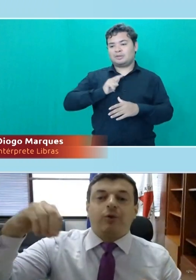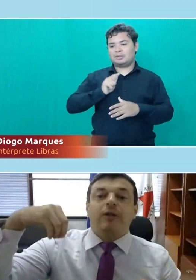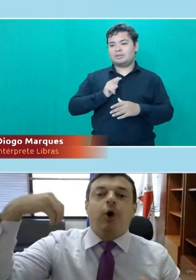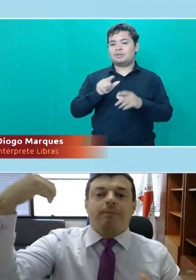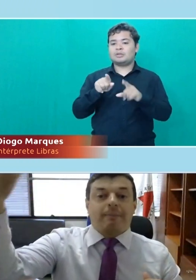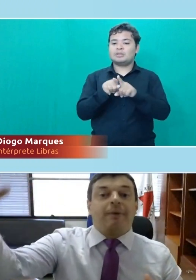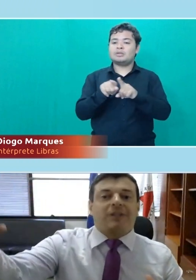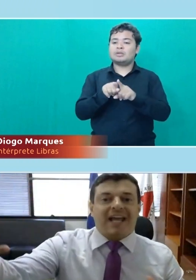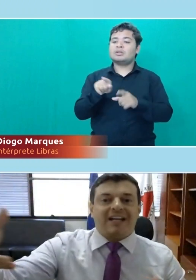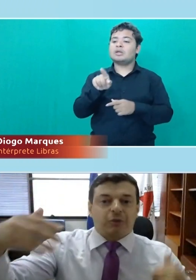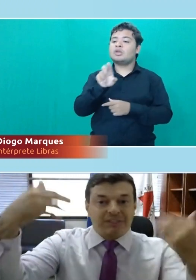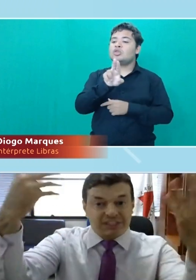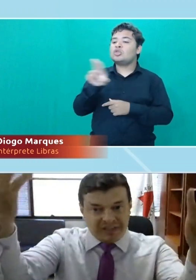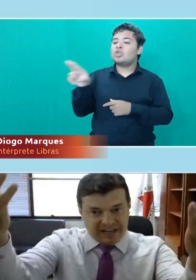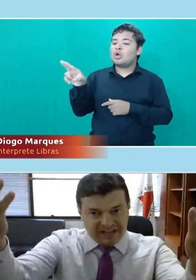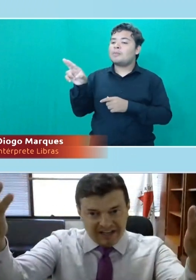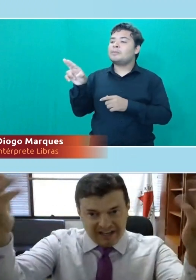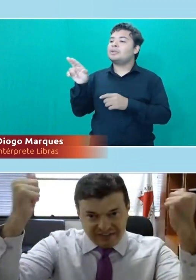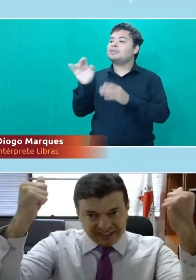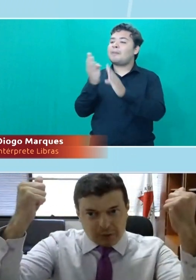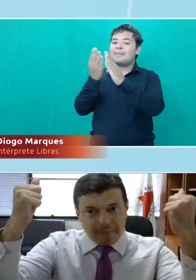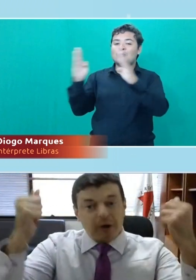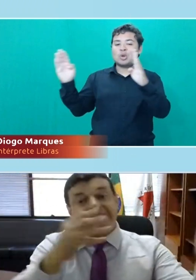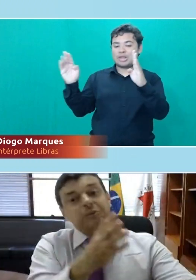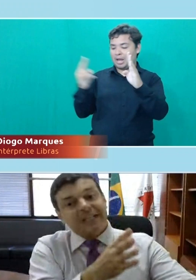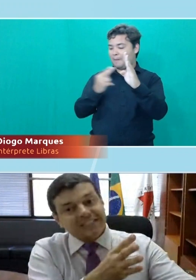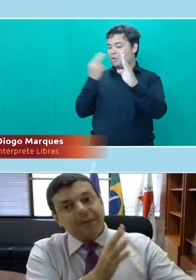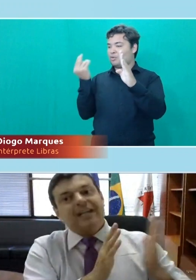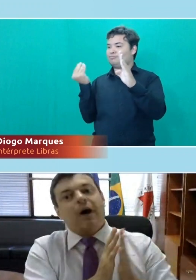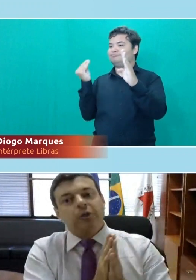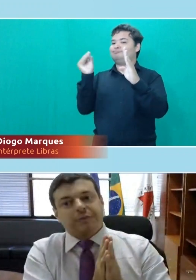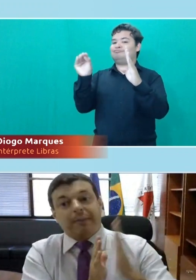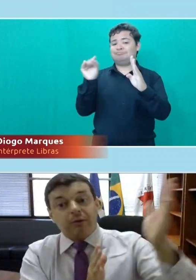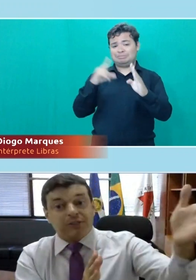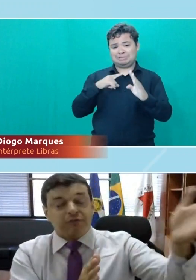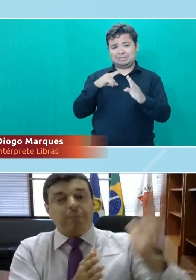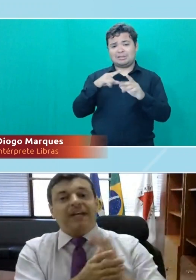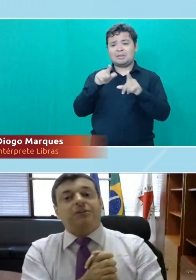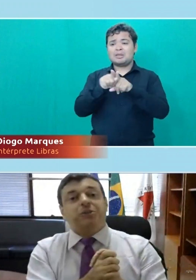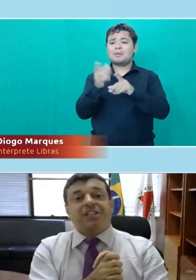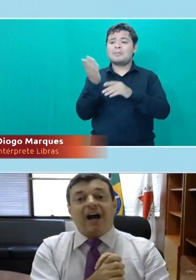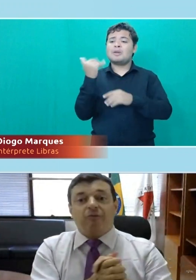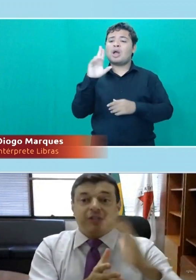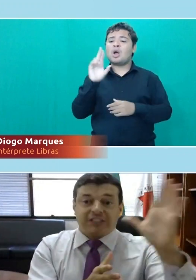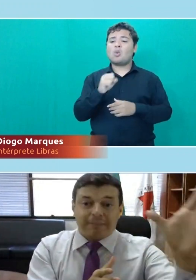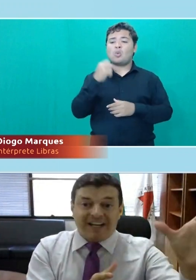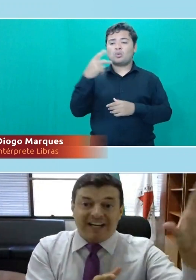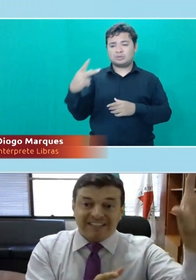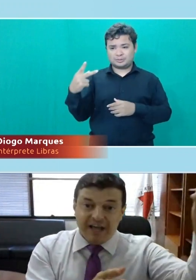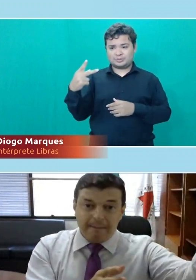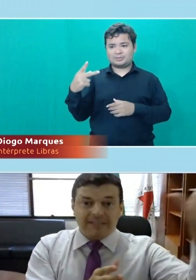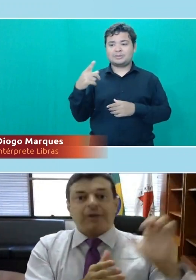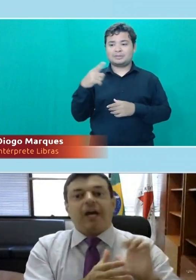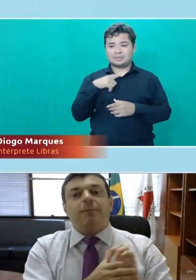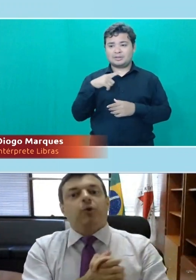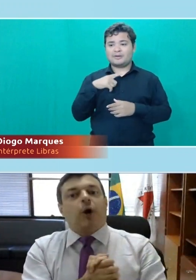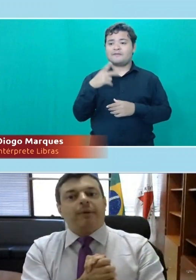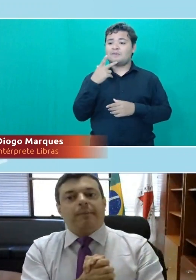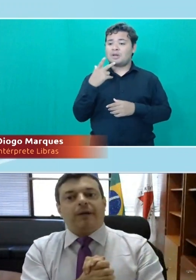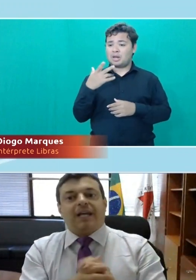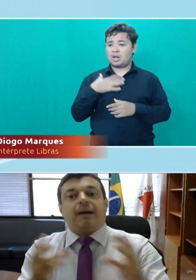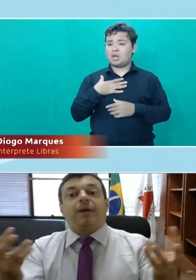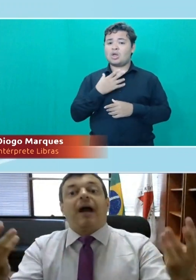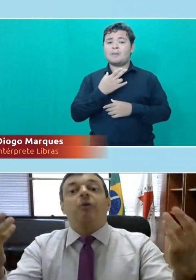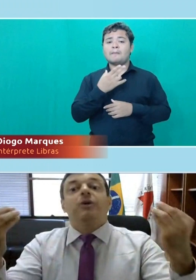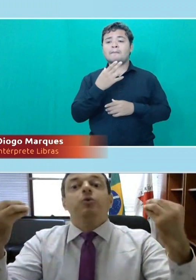nome para a biblioteca, como a gente vê em São Paulo, mas aconteceu aqui na USP também, inclusive com briga judicial, vou deixar minha herança, mas eu quero meu